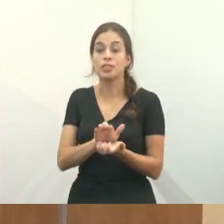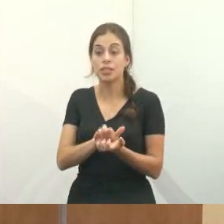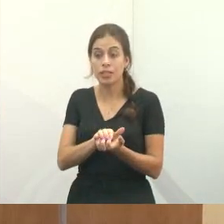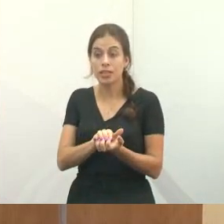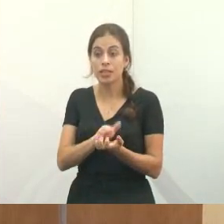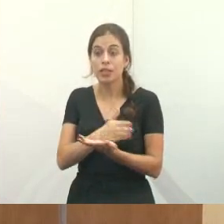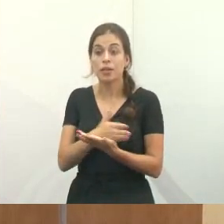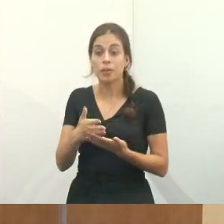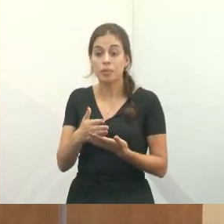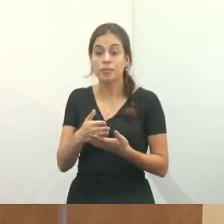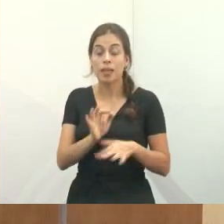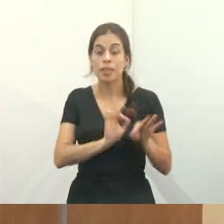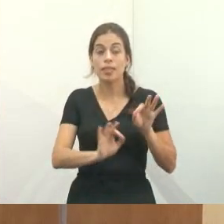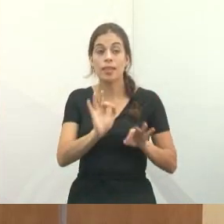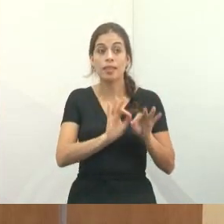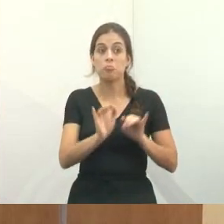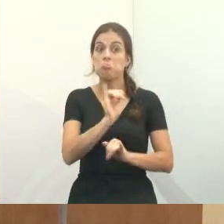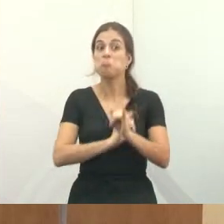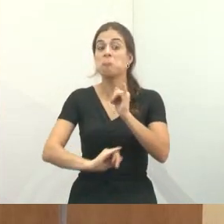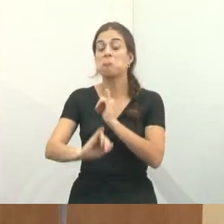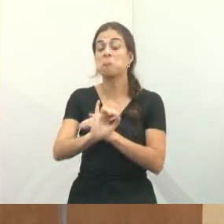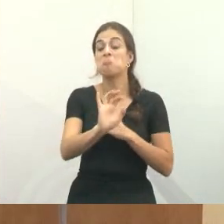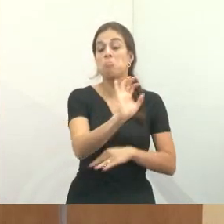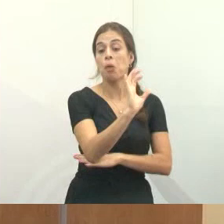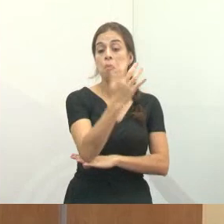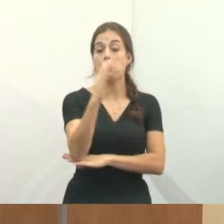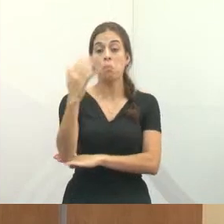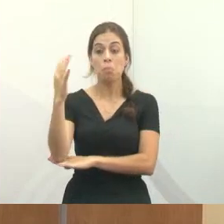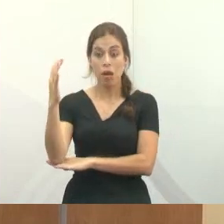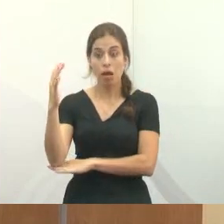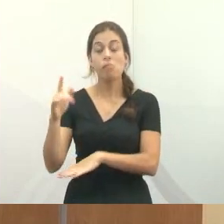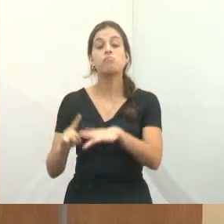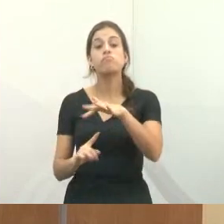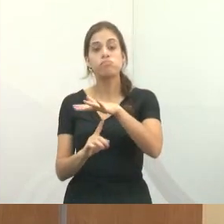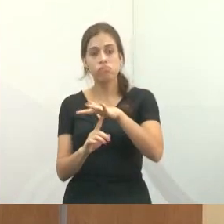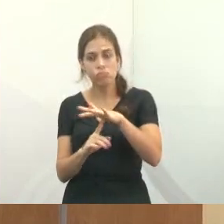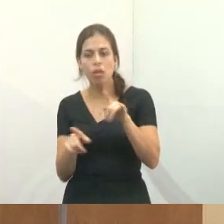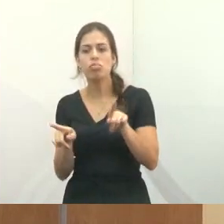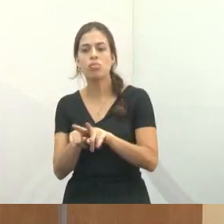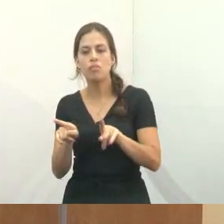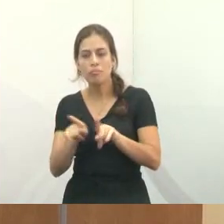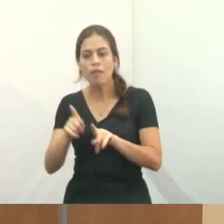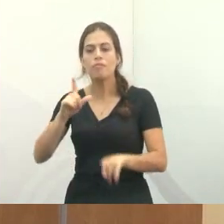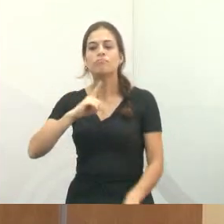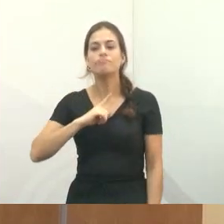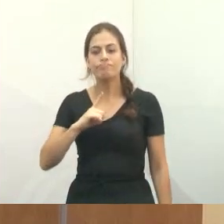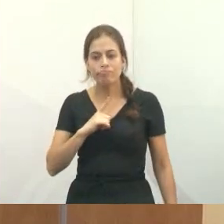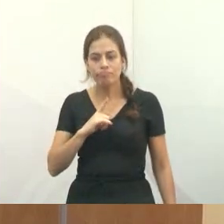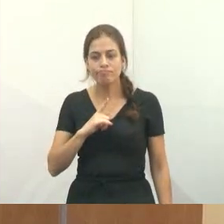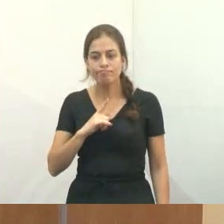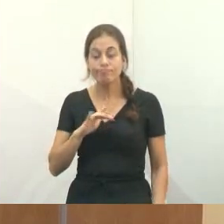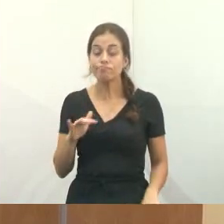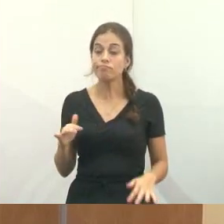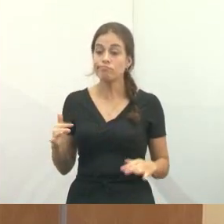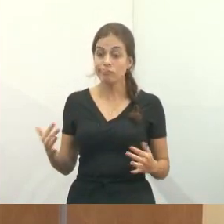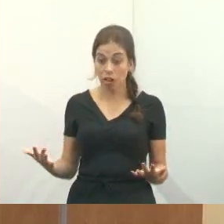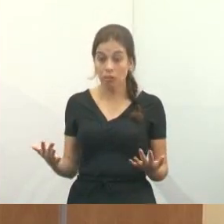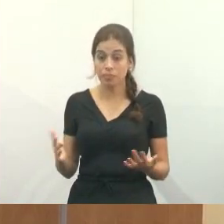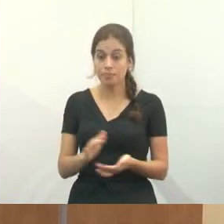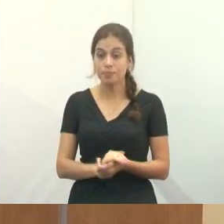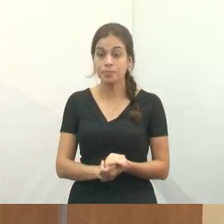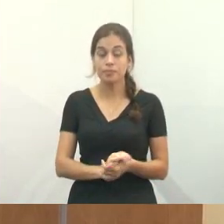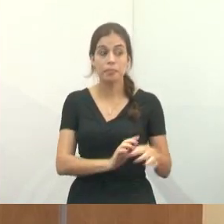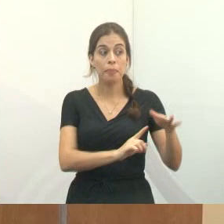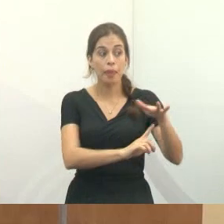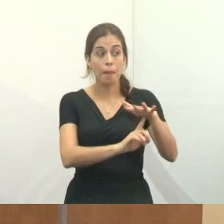em parques da cidade e vai se estender em algumas praças, que também serão contempladas. Então, o